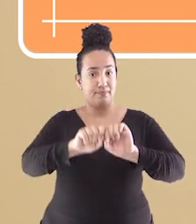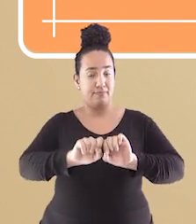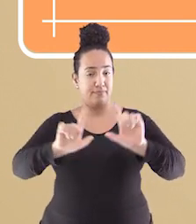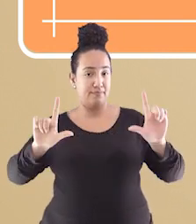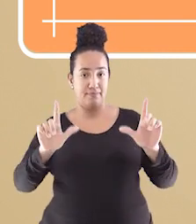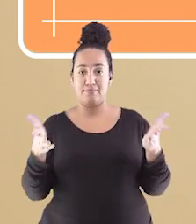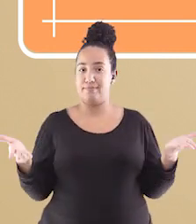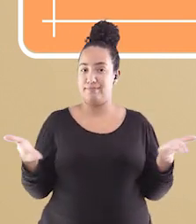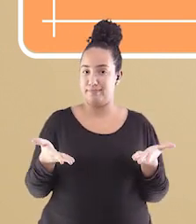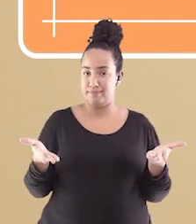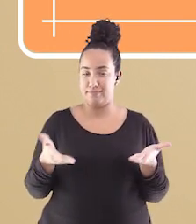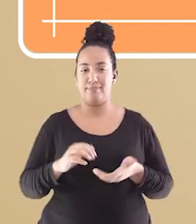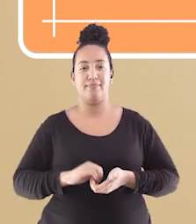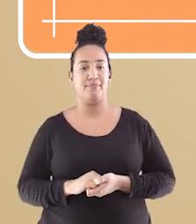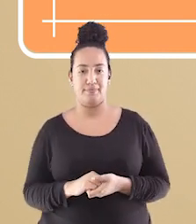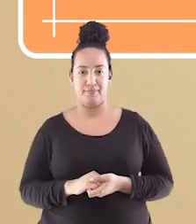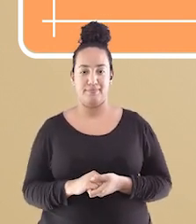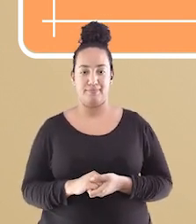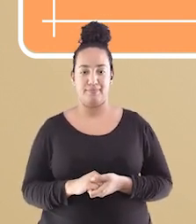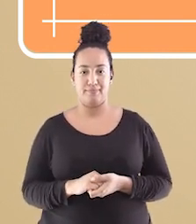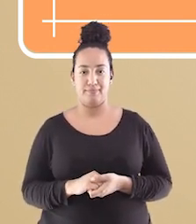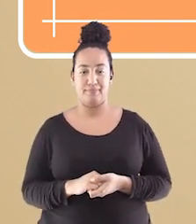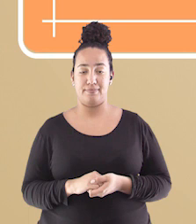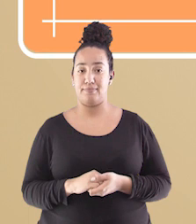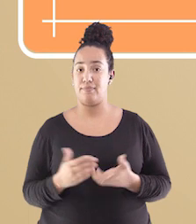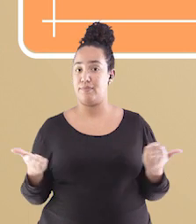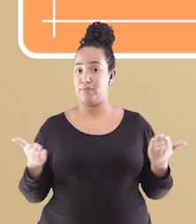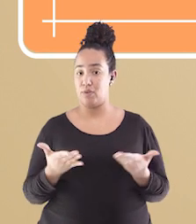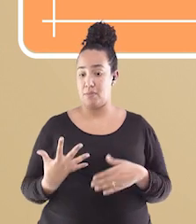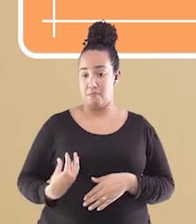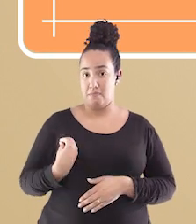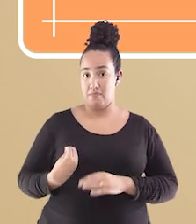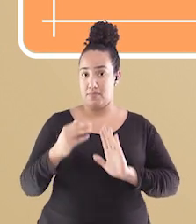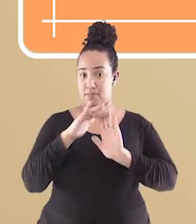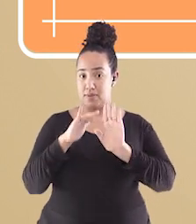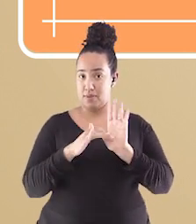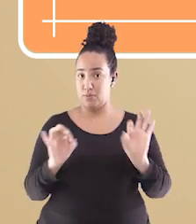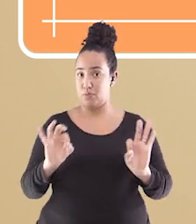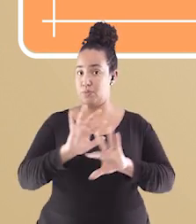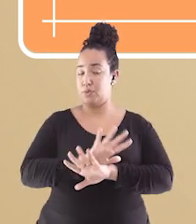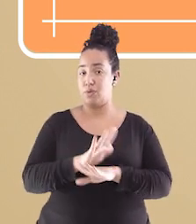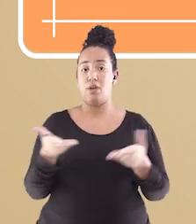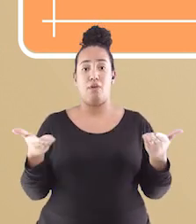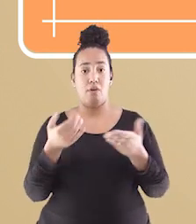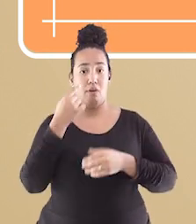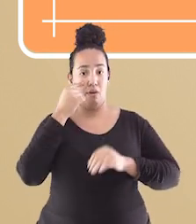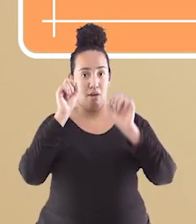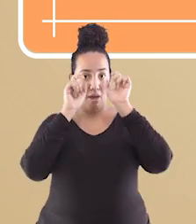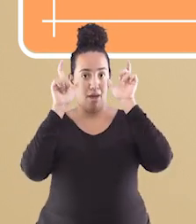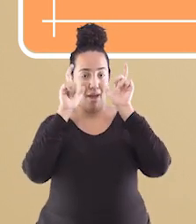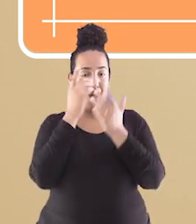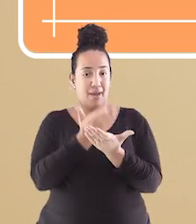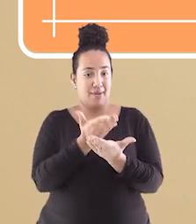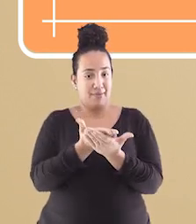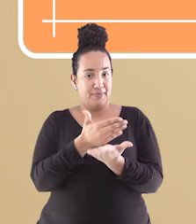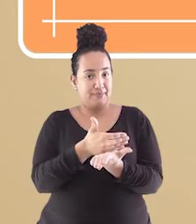para o QR Code que vai aparecer em sua tela. Agora que você já marcou a sua presença, fique atento que